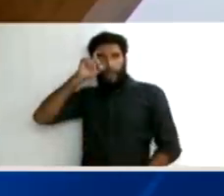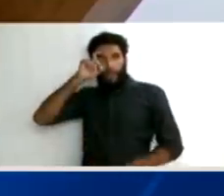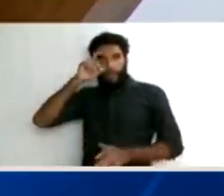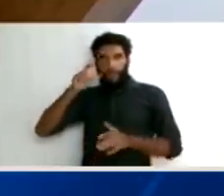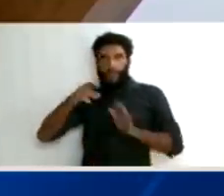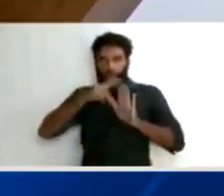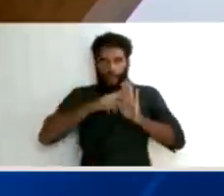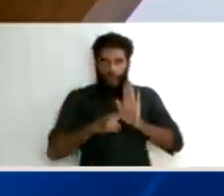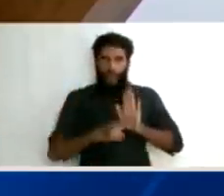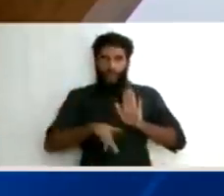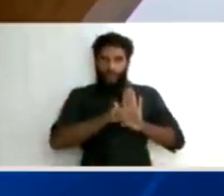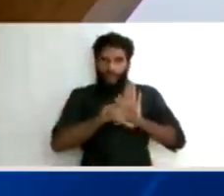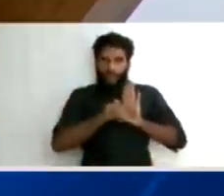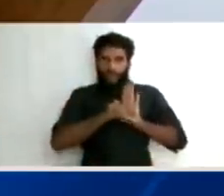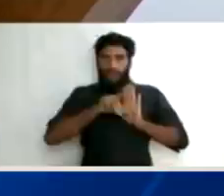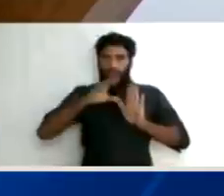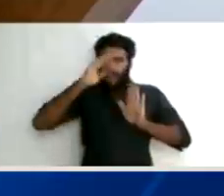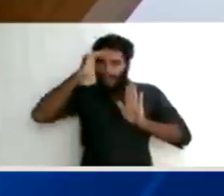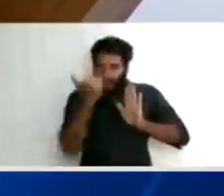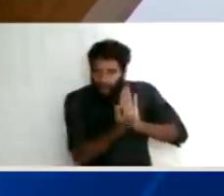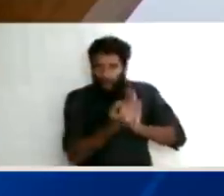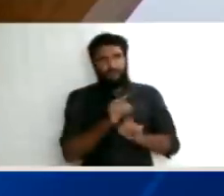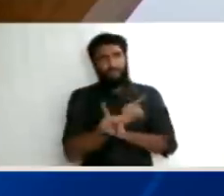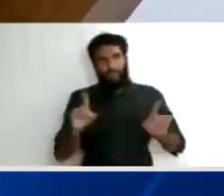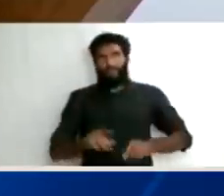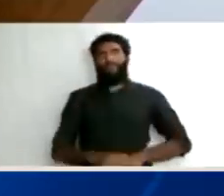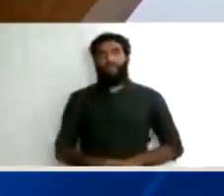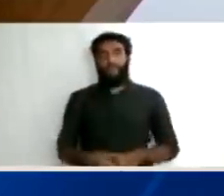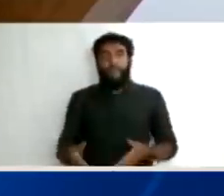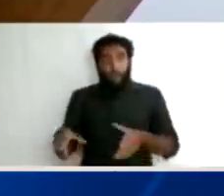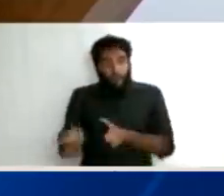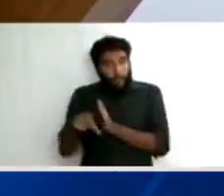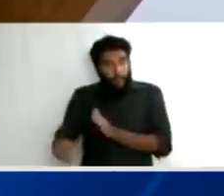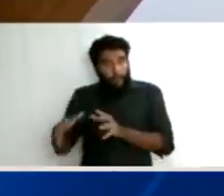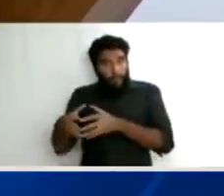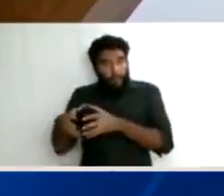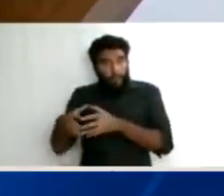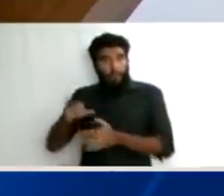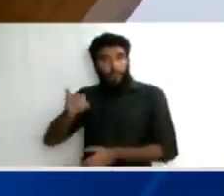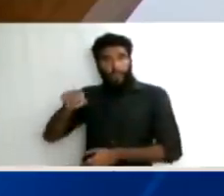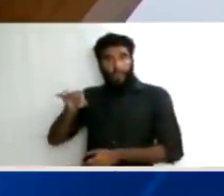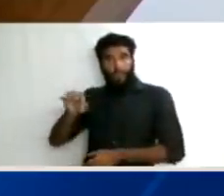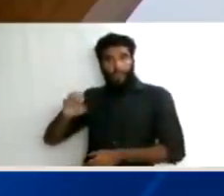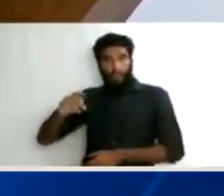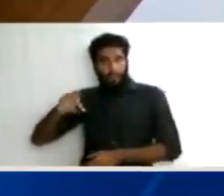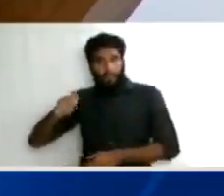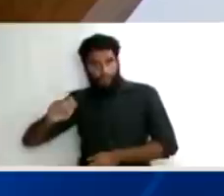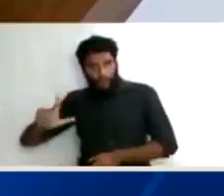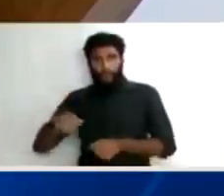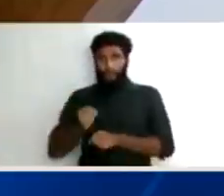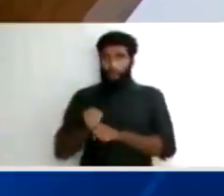forma unânime. De repente, tudo que foi feito durante todos esses anos não é válido. Então,